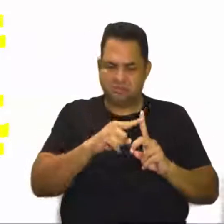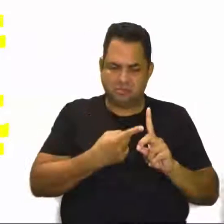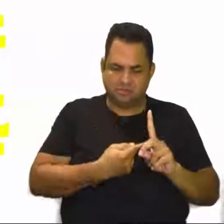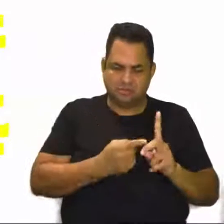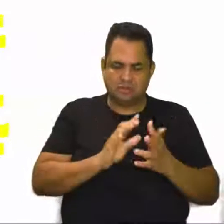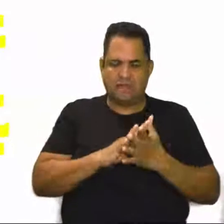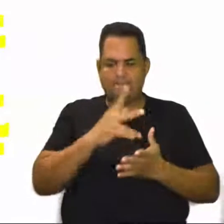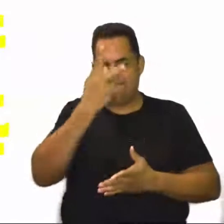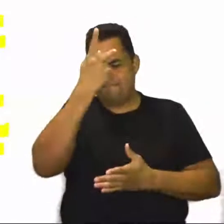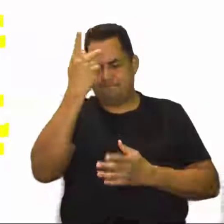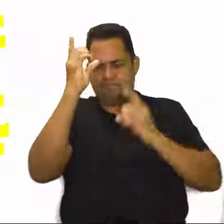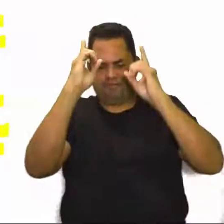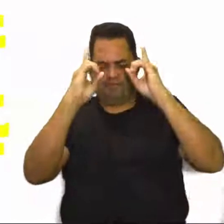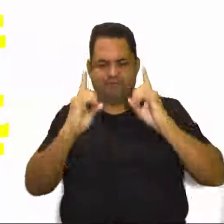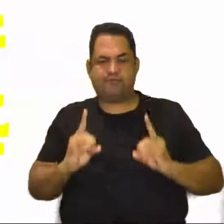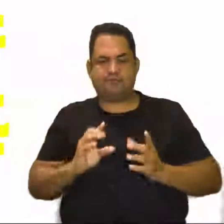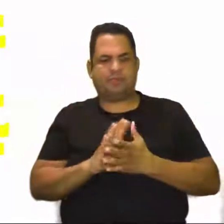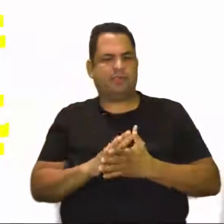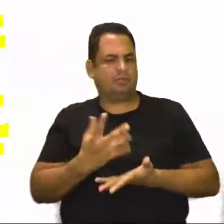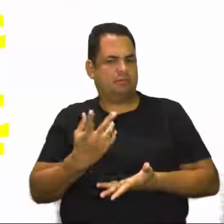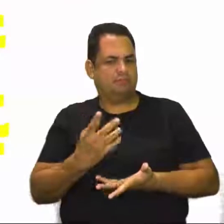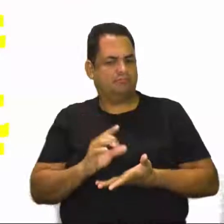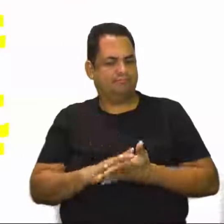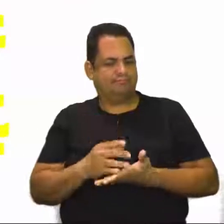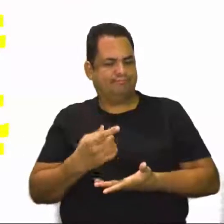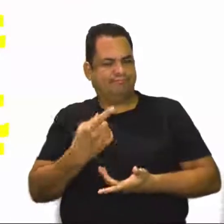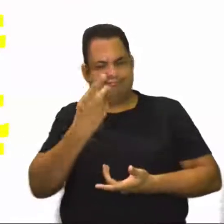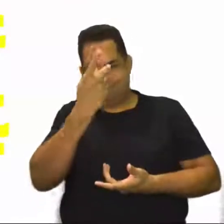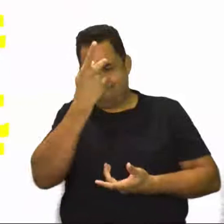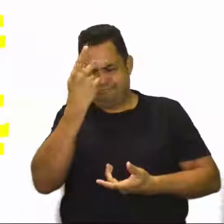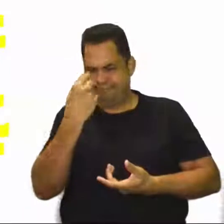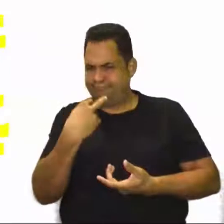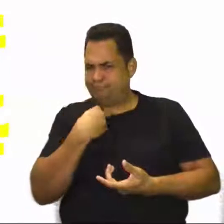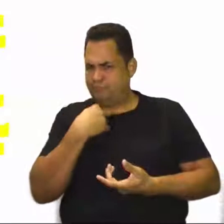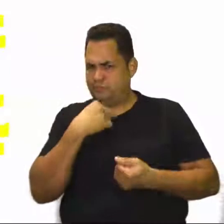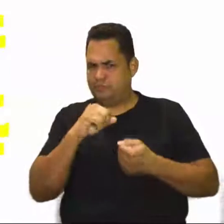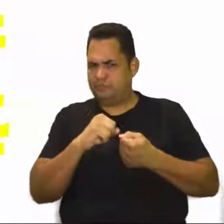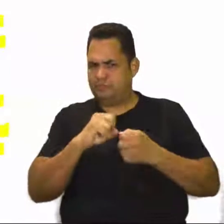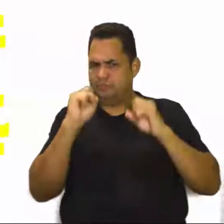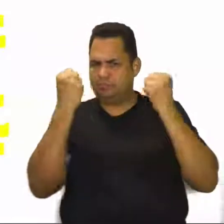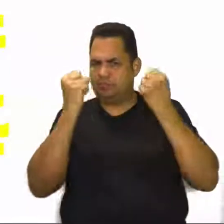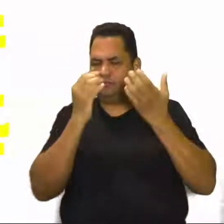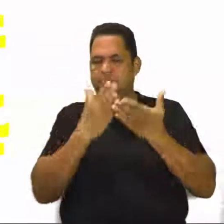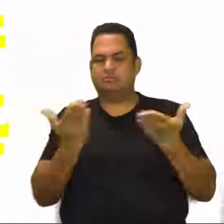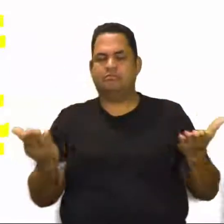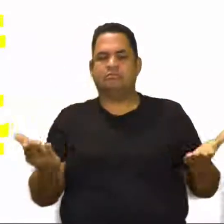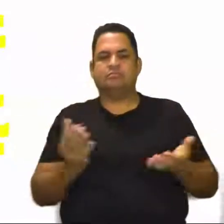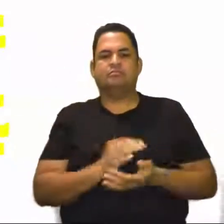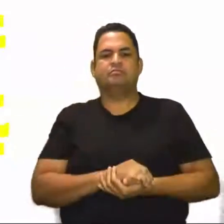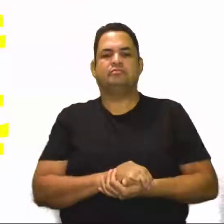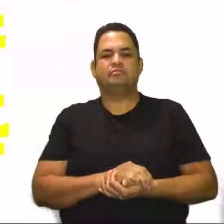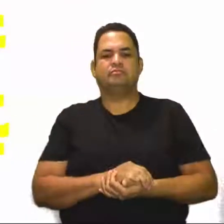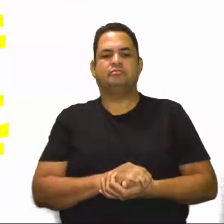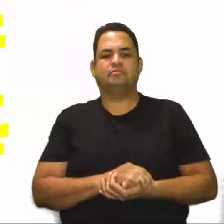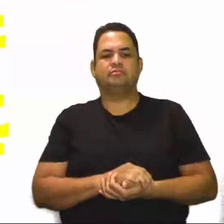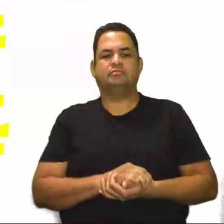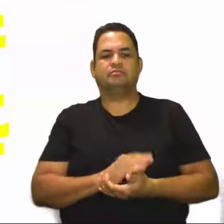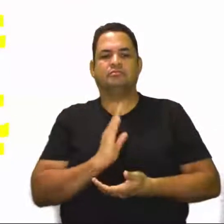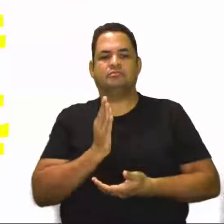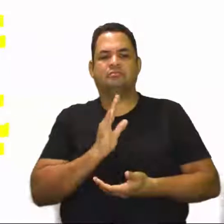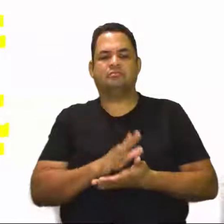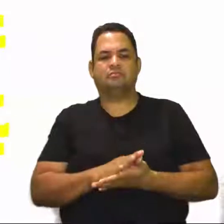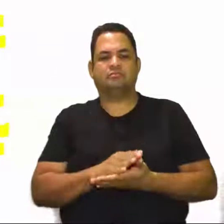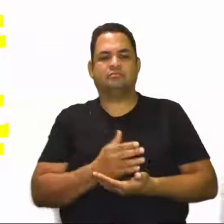deficiência, será que elas não podem fazer esse tipo de atividade? Que exclusão é essa, né, prof? Isso. Então, a gente já